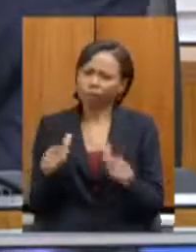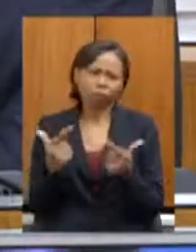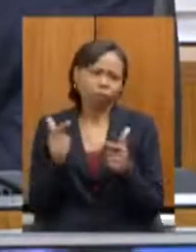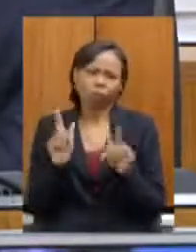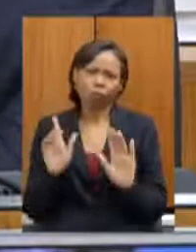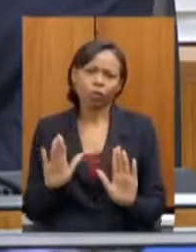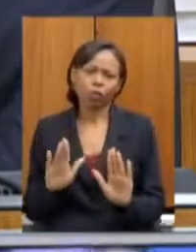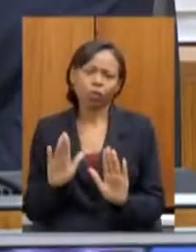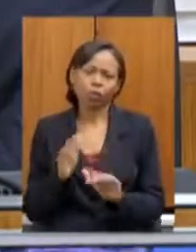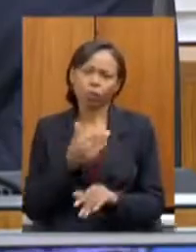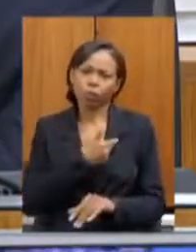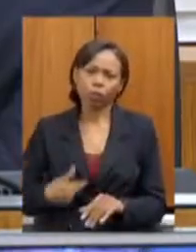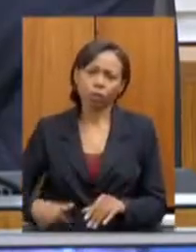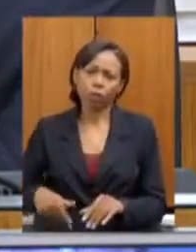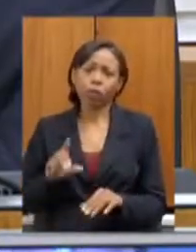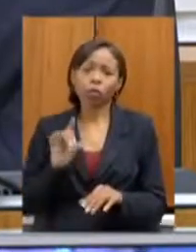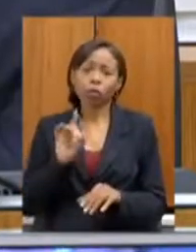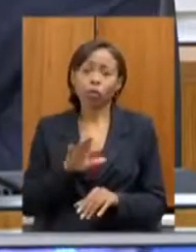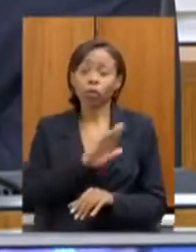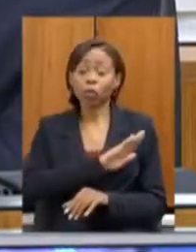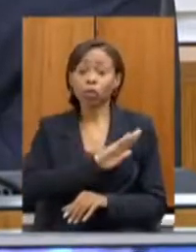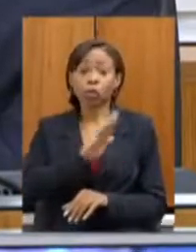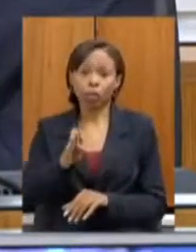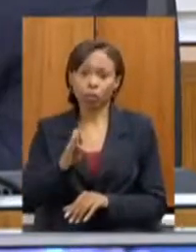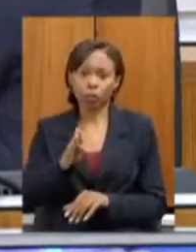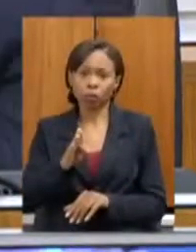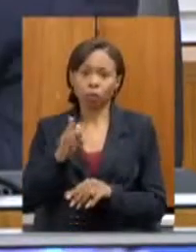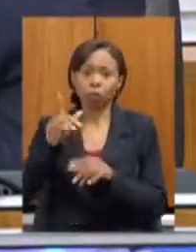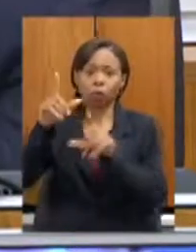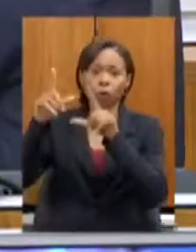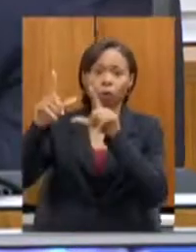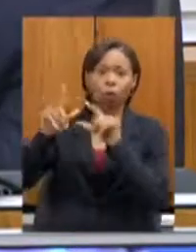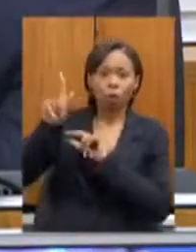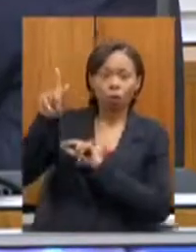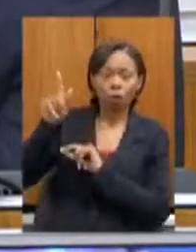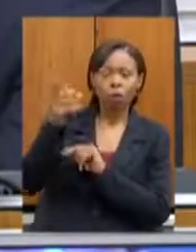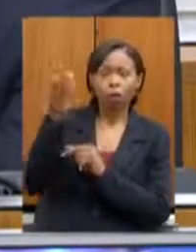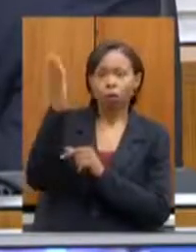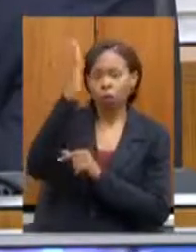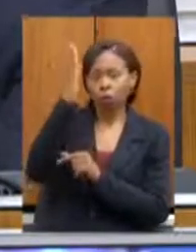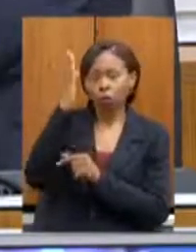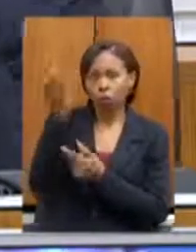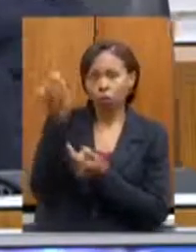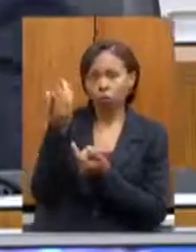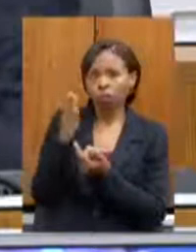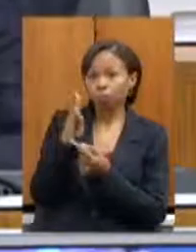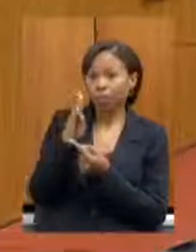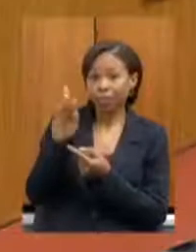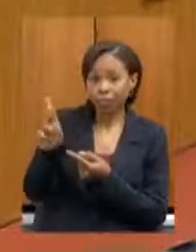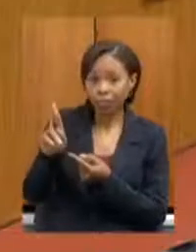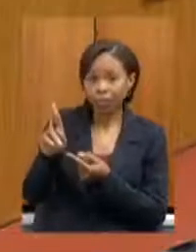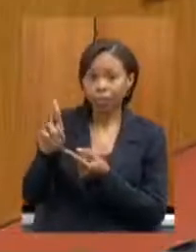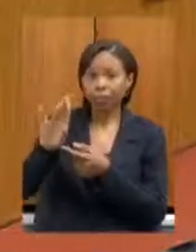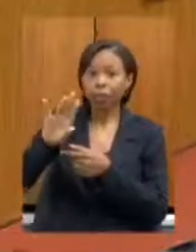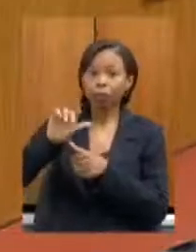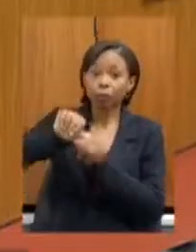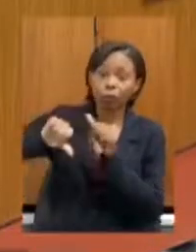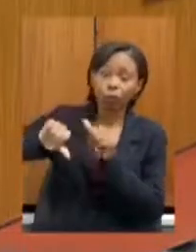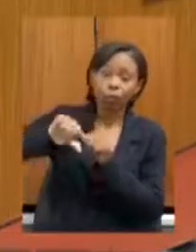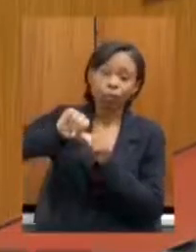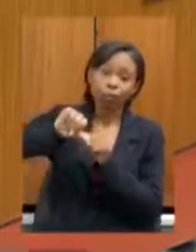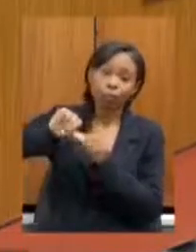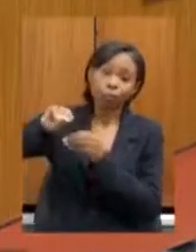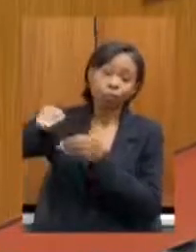mas que faz-se uma passagem direta. União para o concessionário. Agora dá para defender,